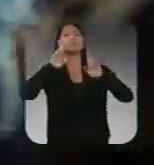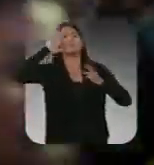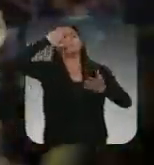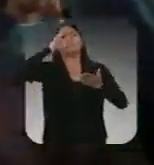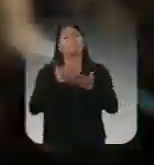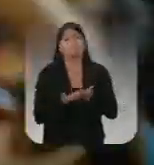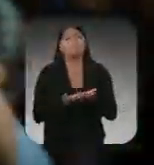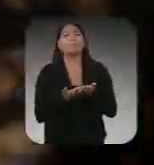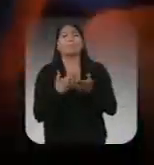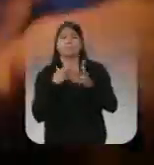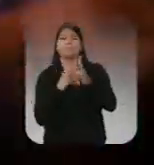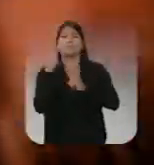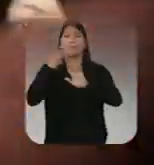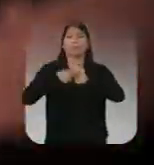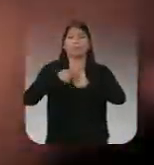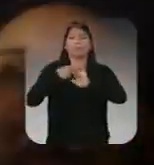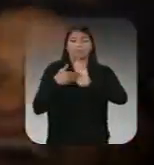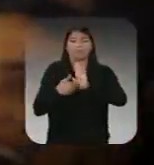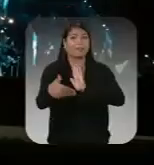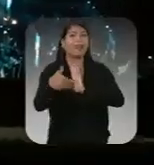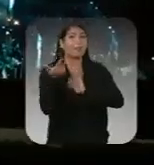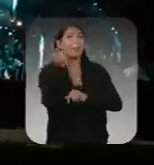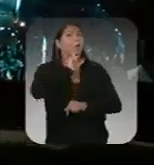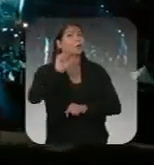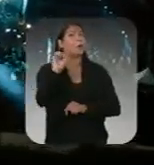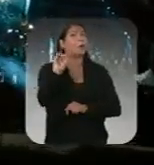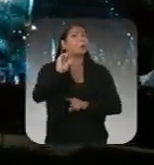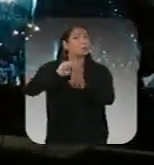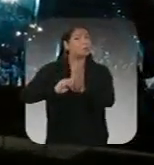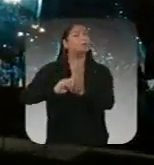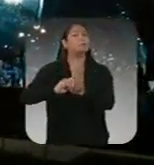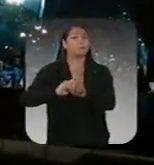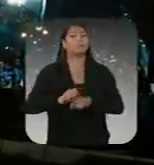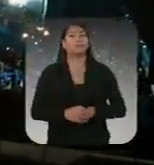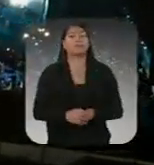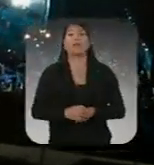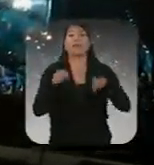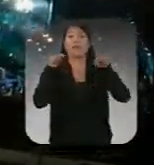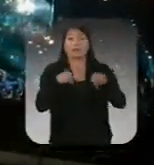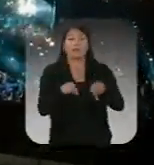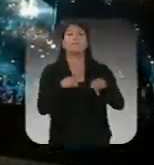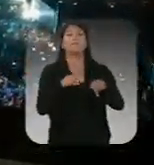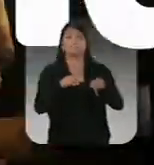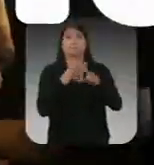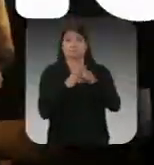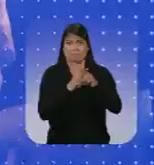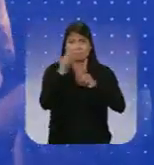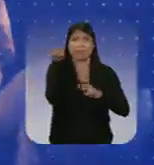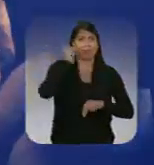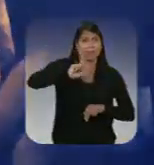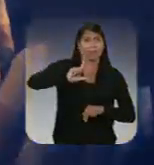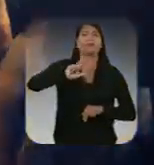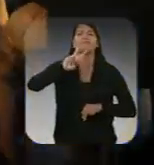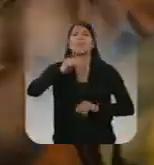na vitória desse projeto em outubro. E essa será a maior